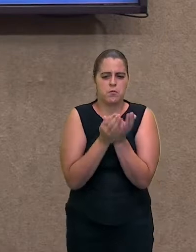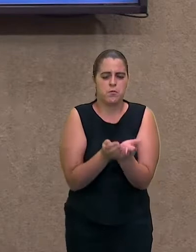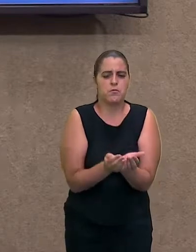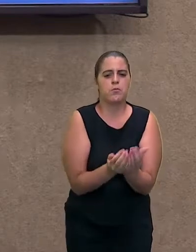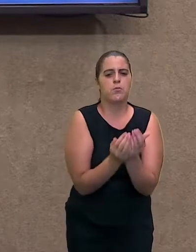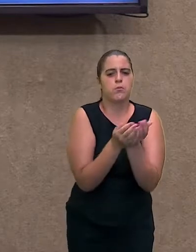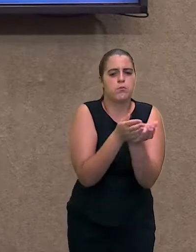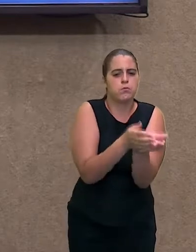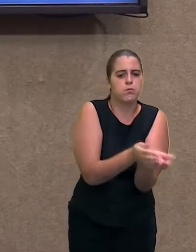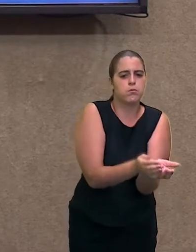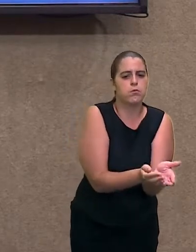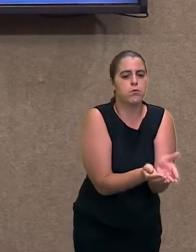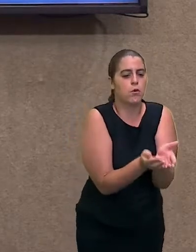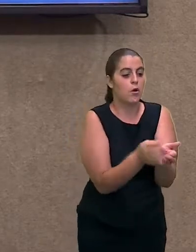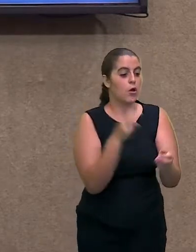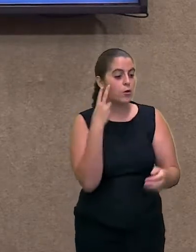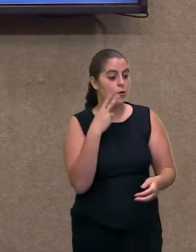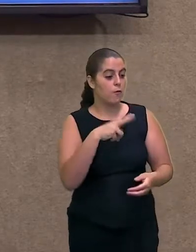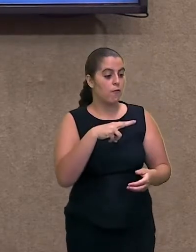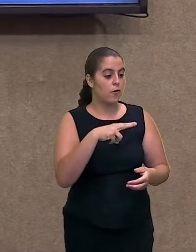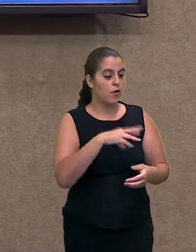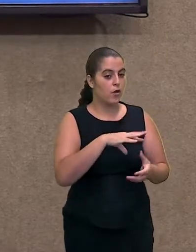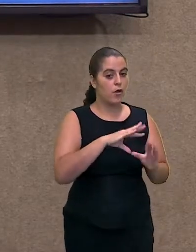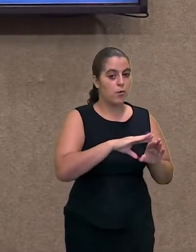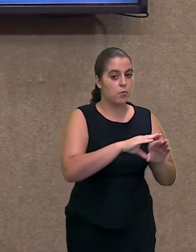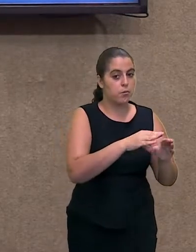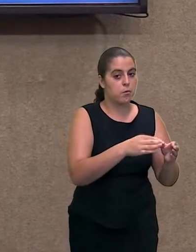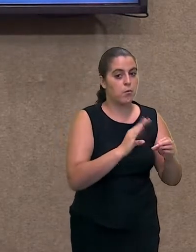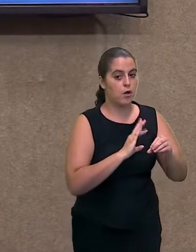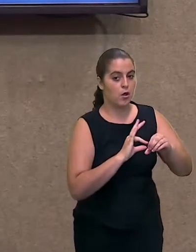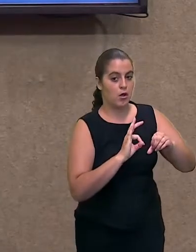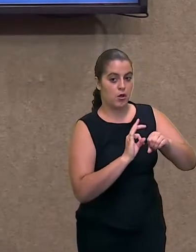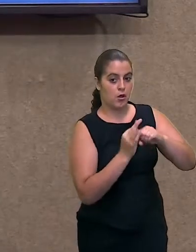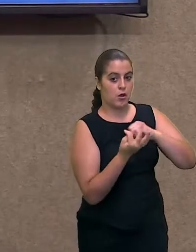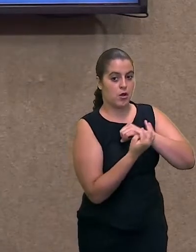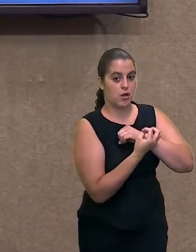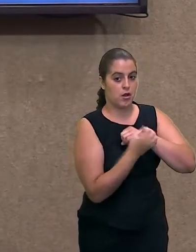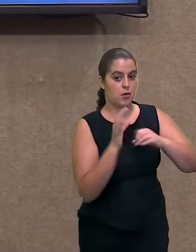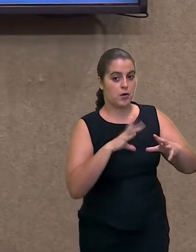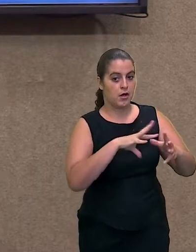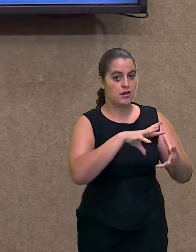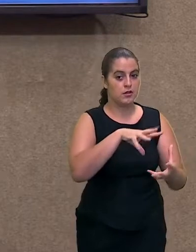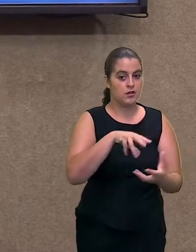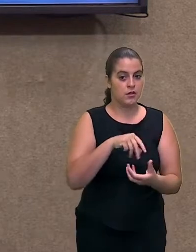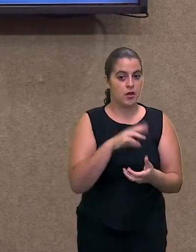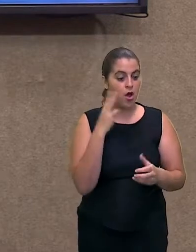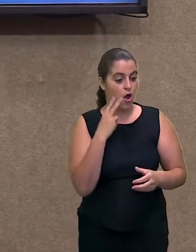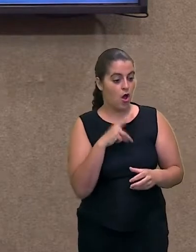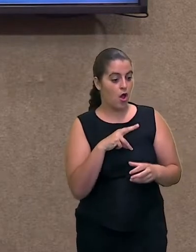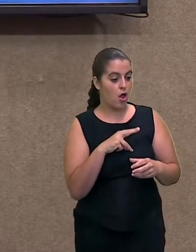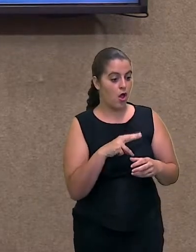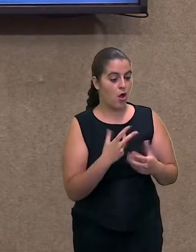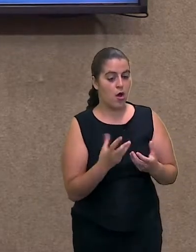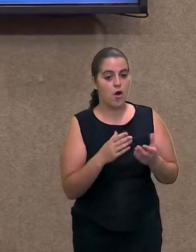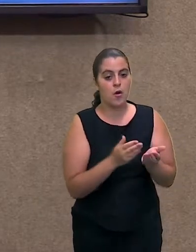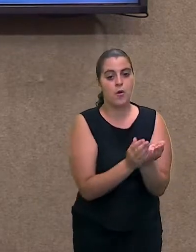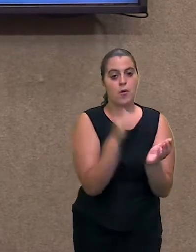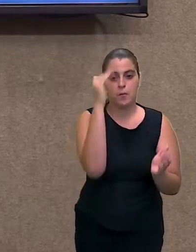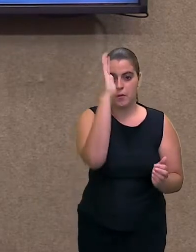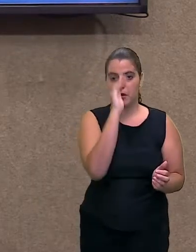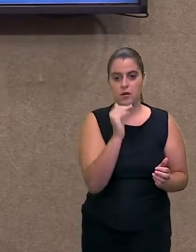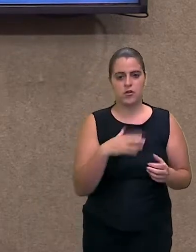viajando, ó, um tempão. Então, assim, quando eles chegaram, tudo vestido, com essas roupas